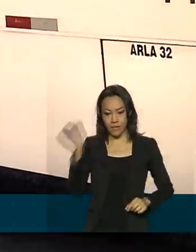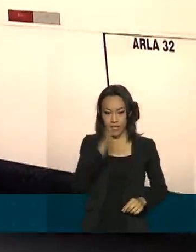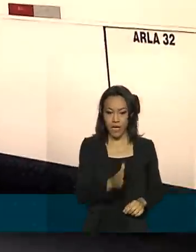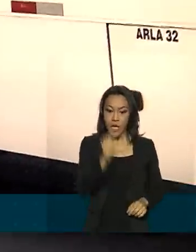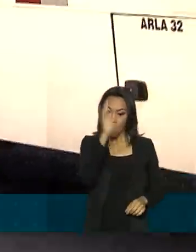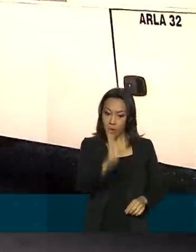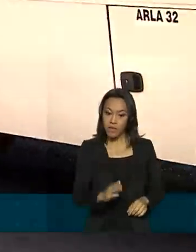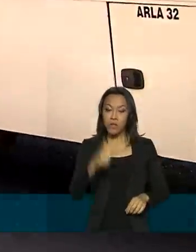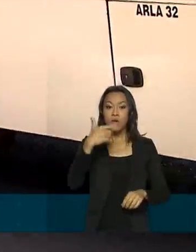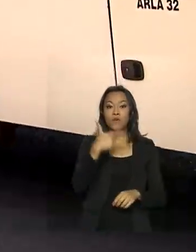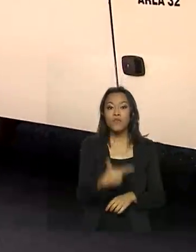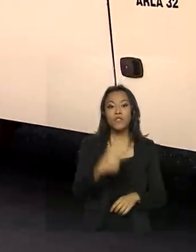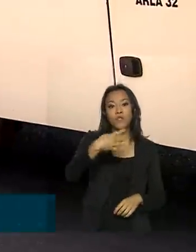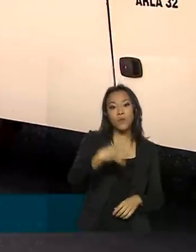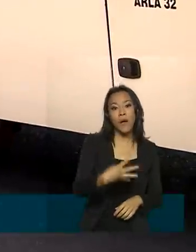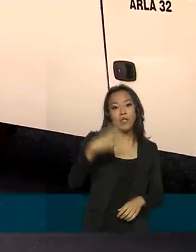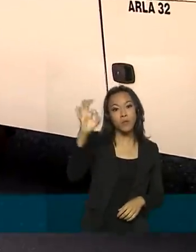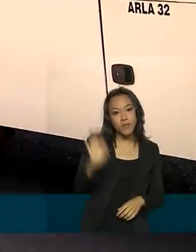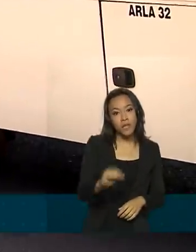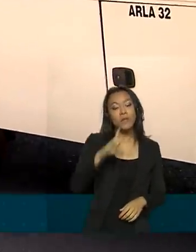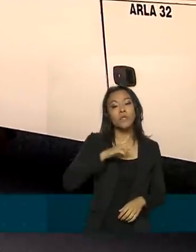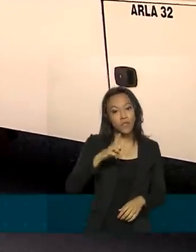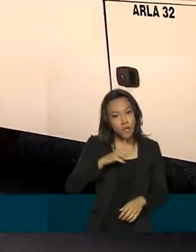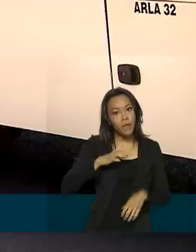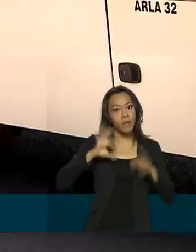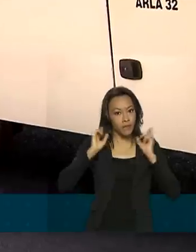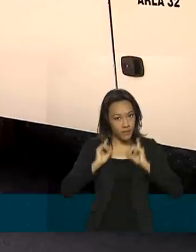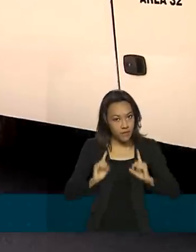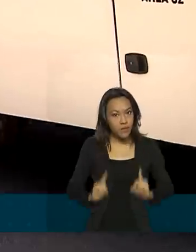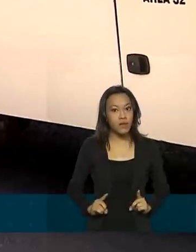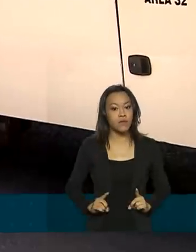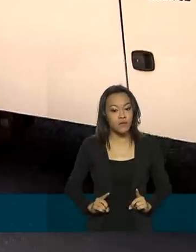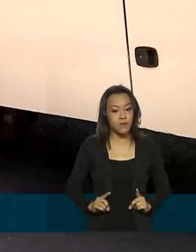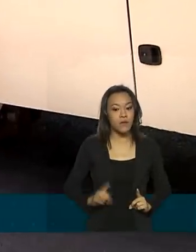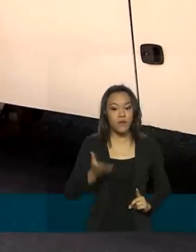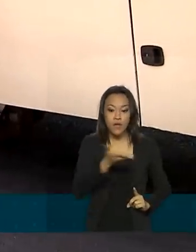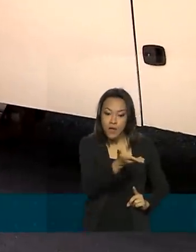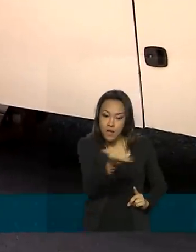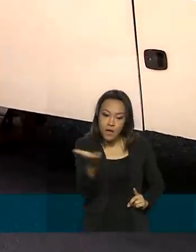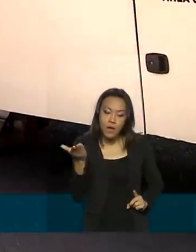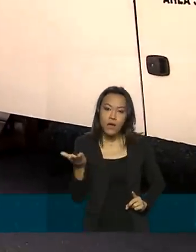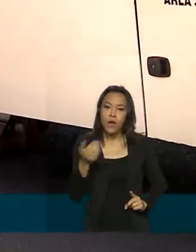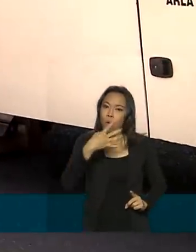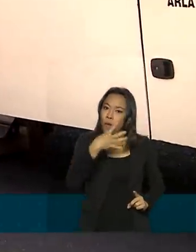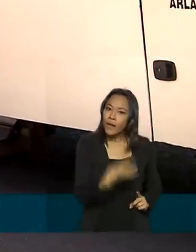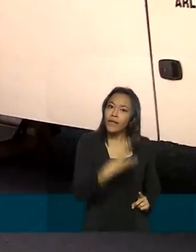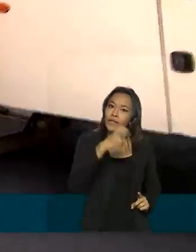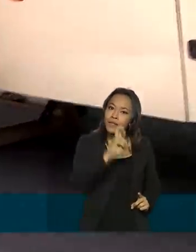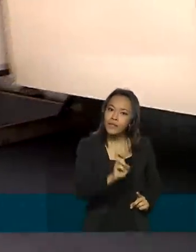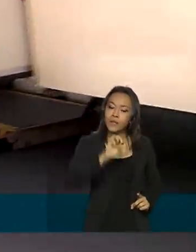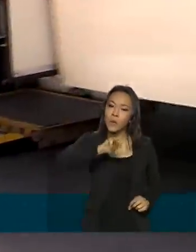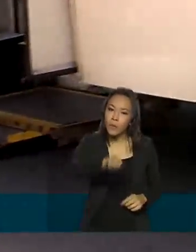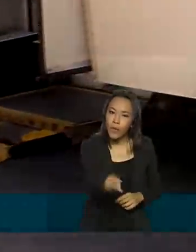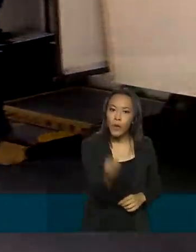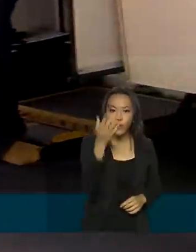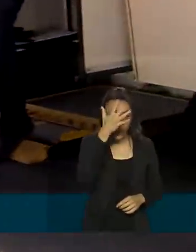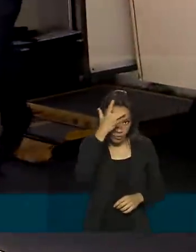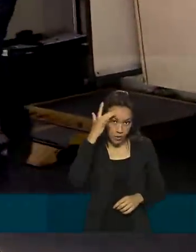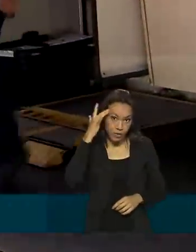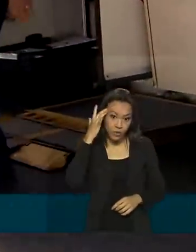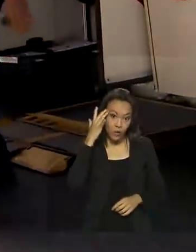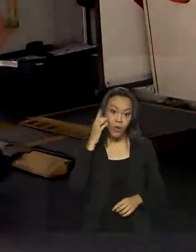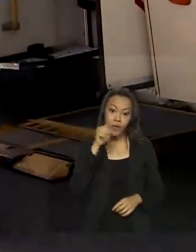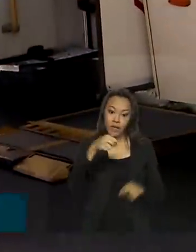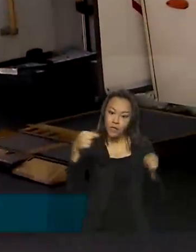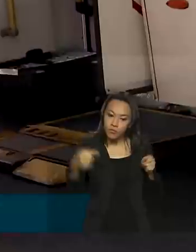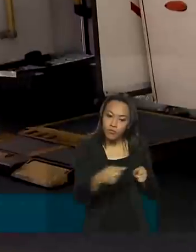% da população tem algum tipo de deficiência. São cerca de 45 milhões de pessoas, de